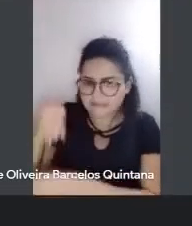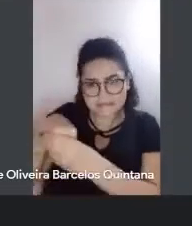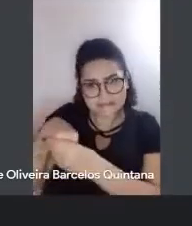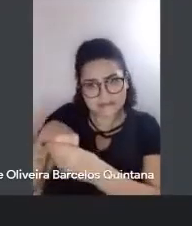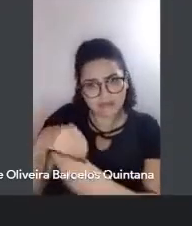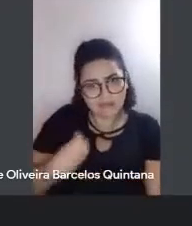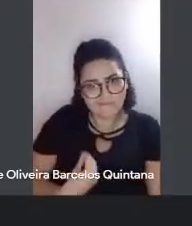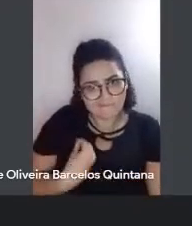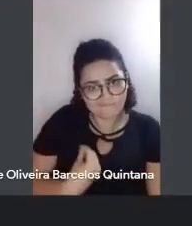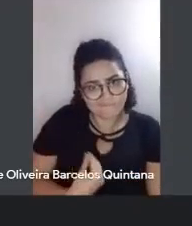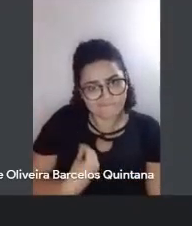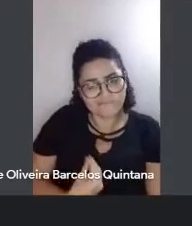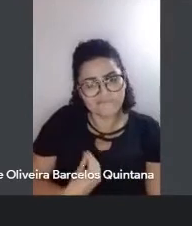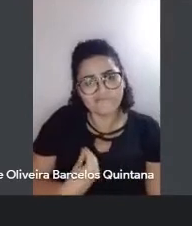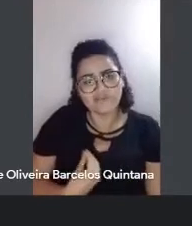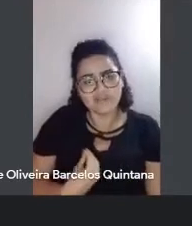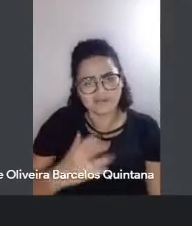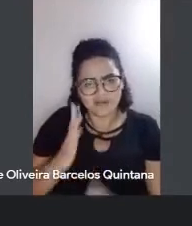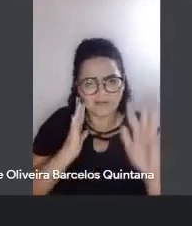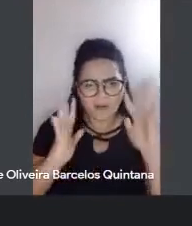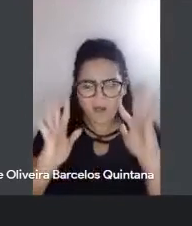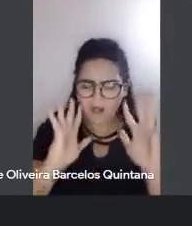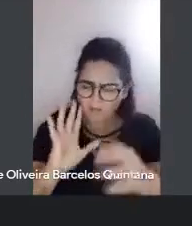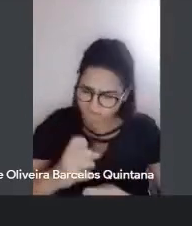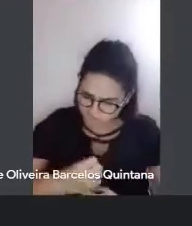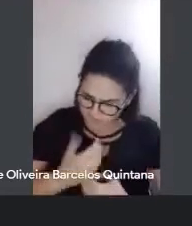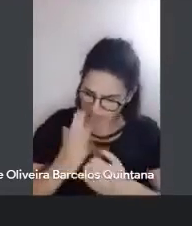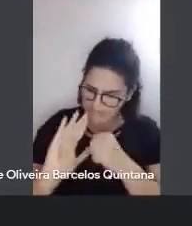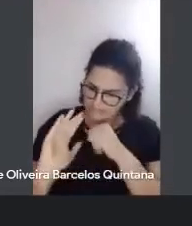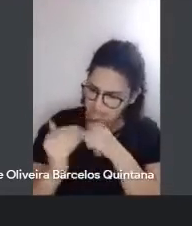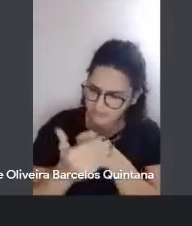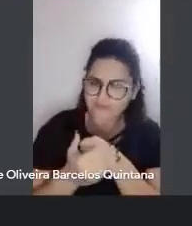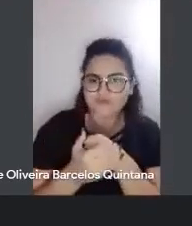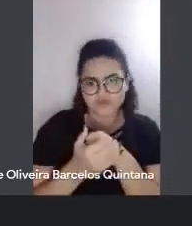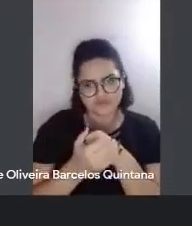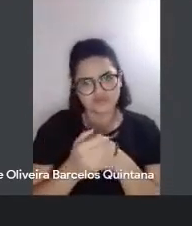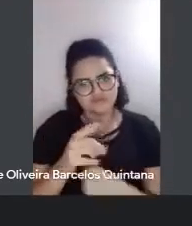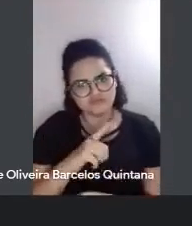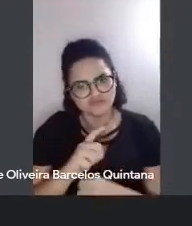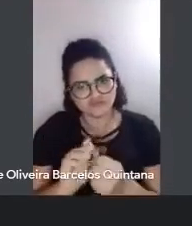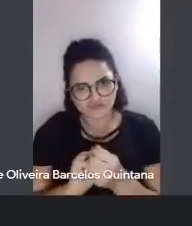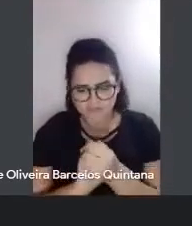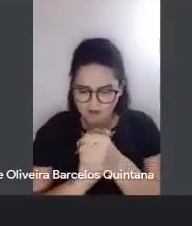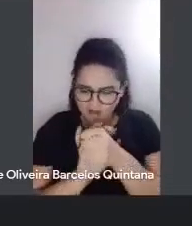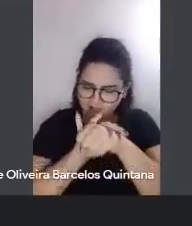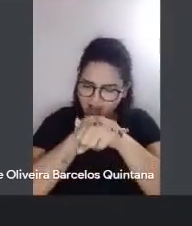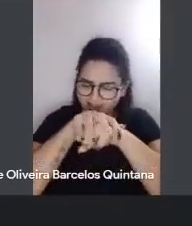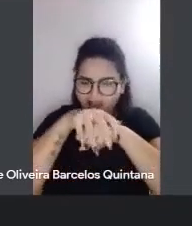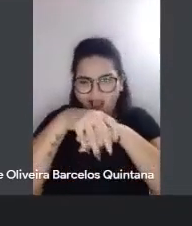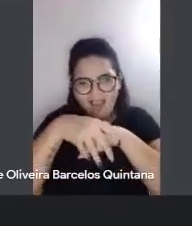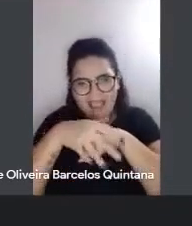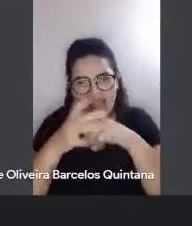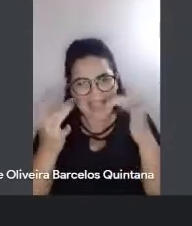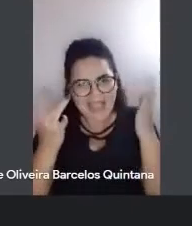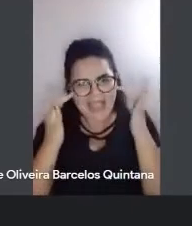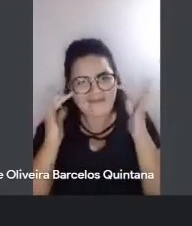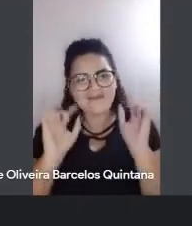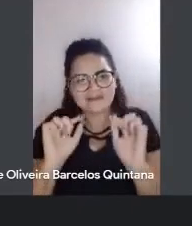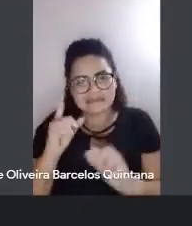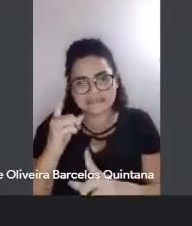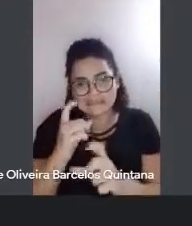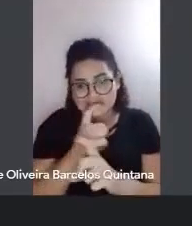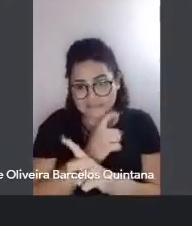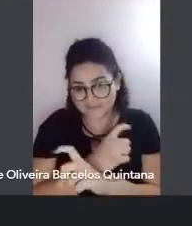vida que trama, que brota, que está escondida dentro da terra. Então, quer dizer, eu acho que até é difícil a gente